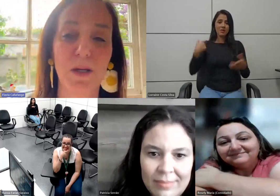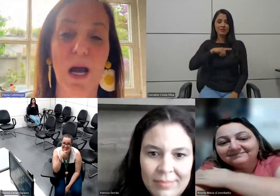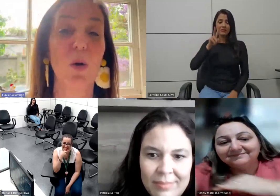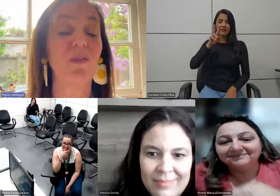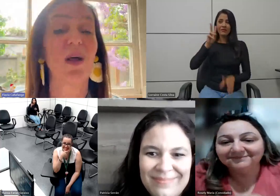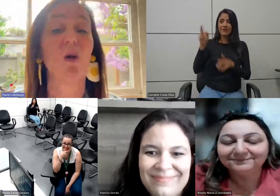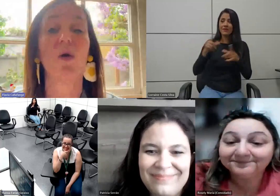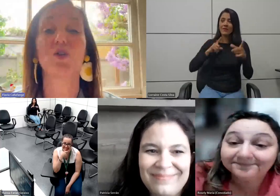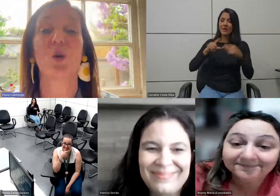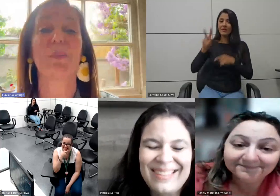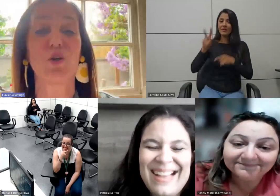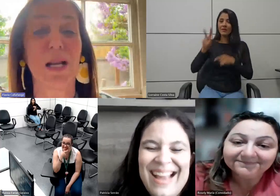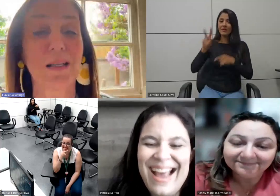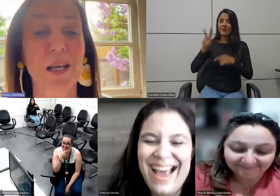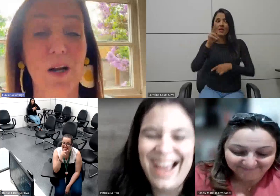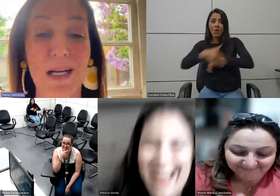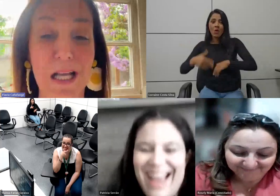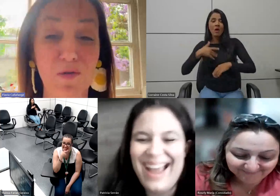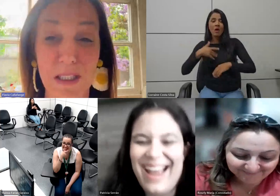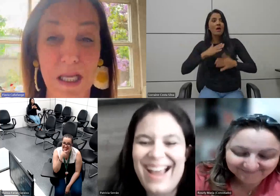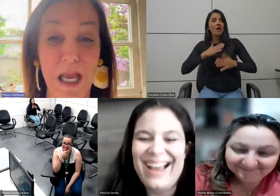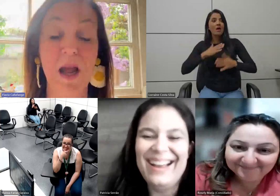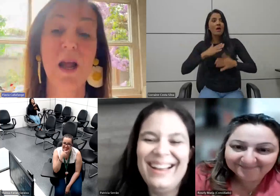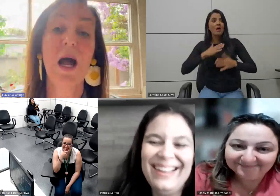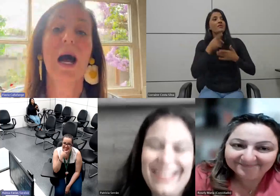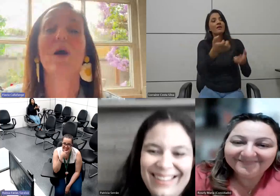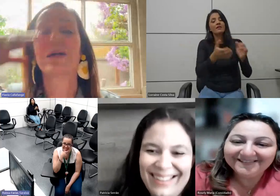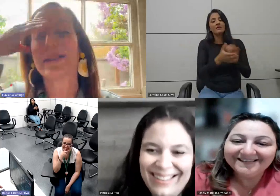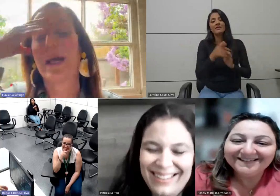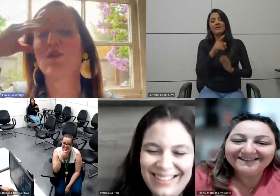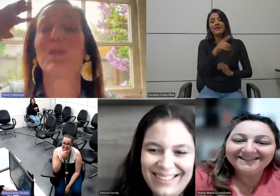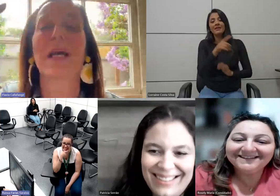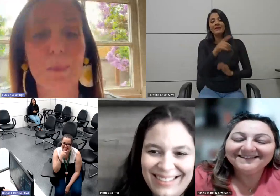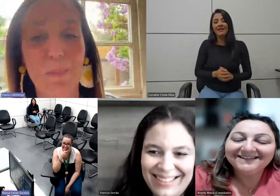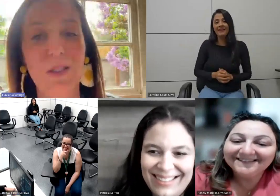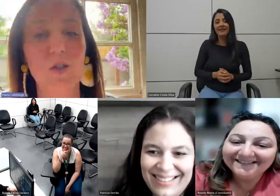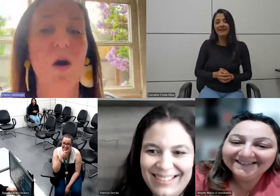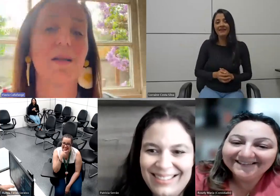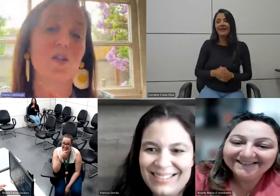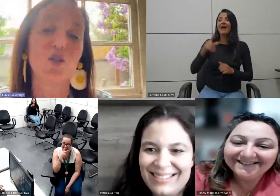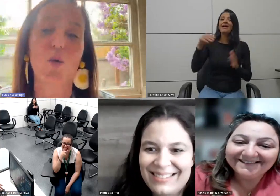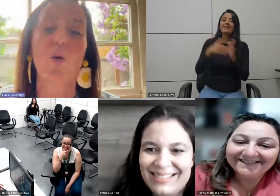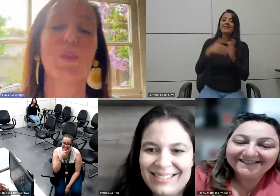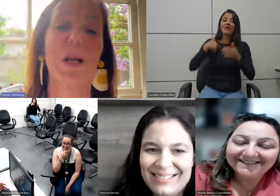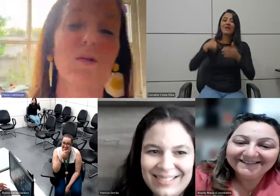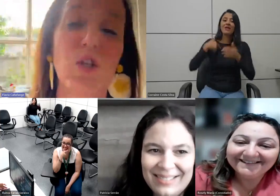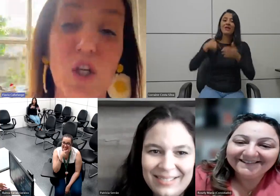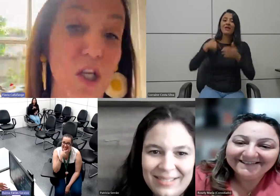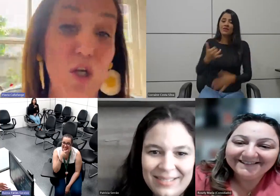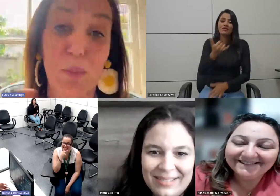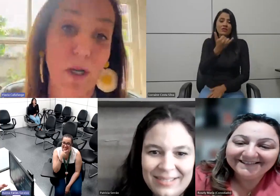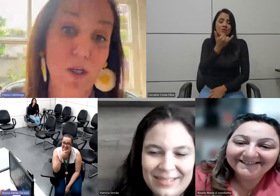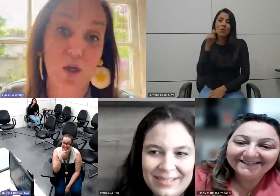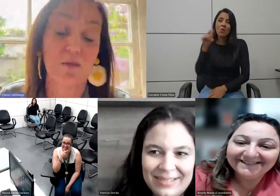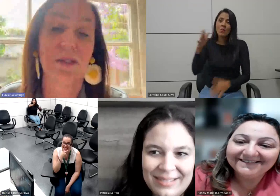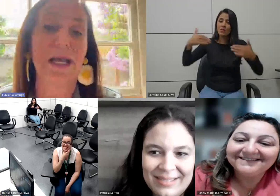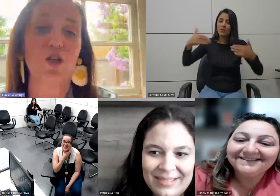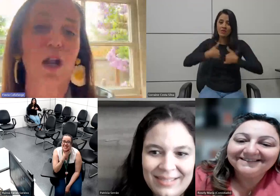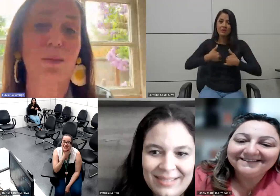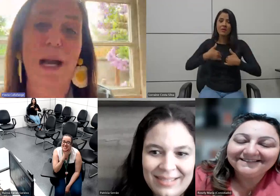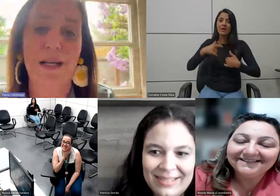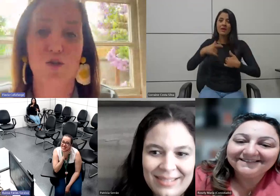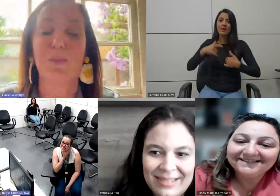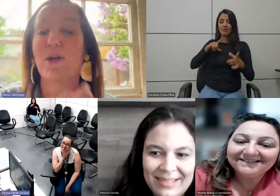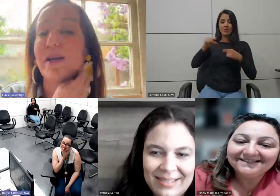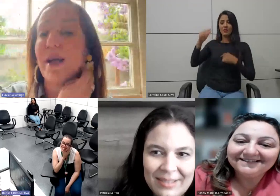oriental no meio da rua ela fala eu estou apaixonada quero casar com você aí eu até eu explicar para o pessoal olha você desculpa ela é autista tem japonês que não